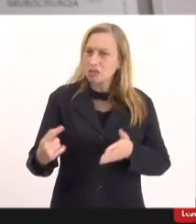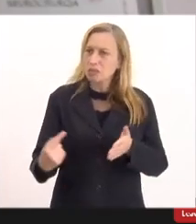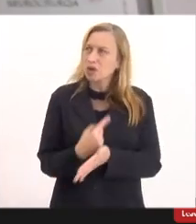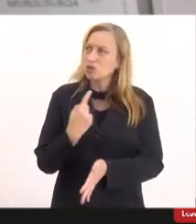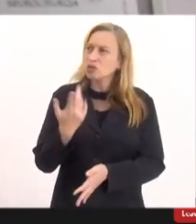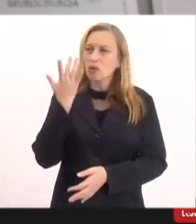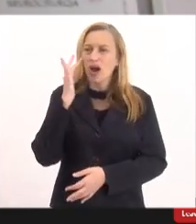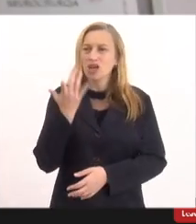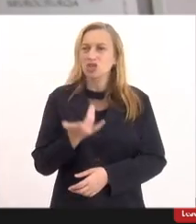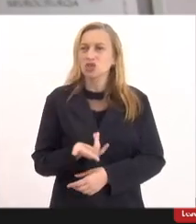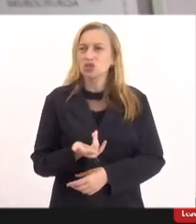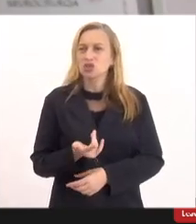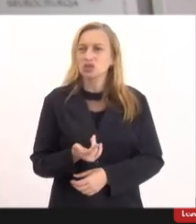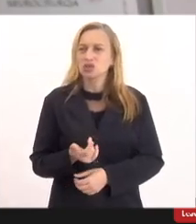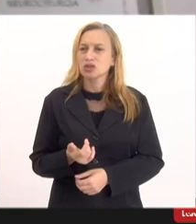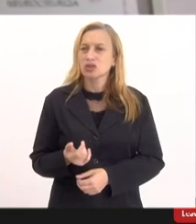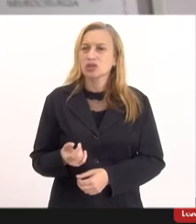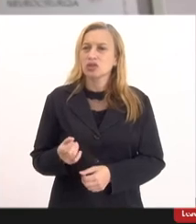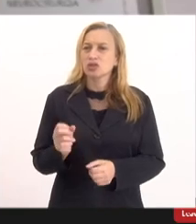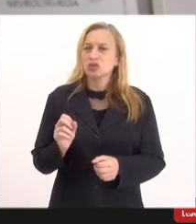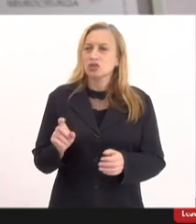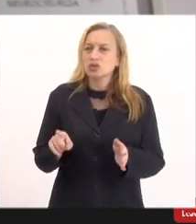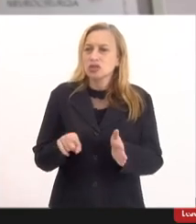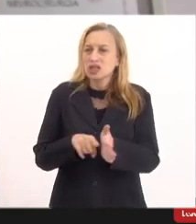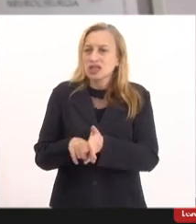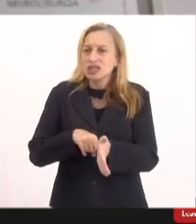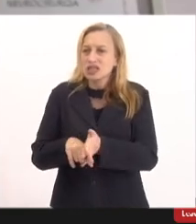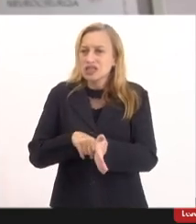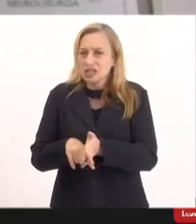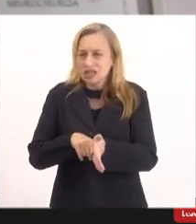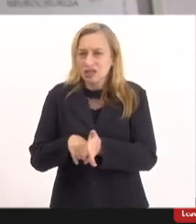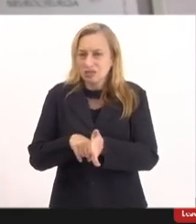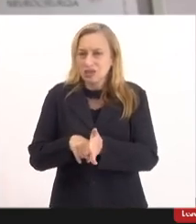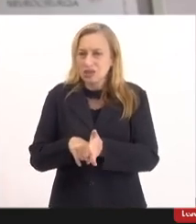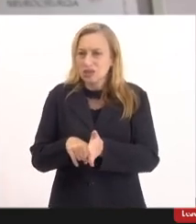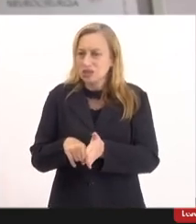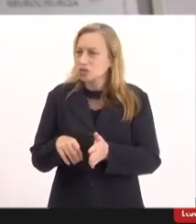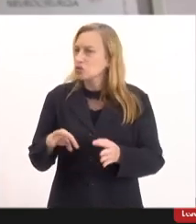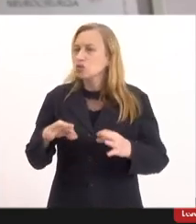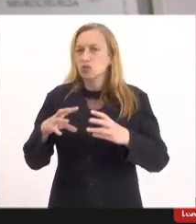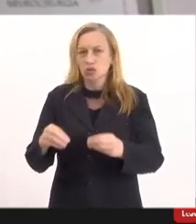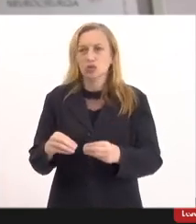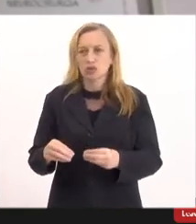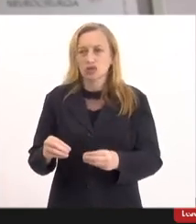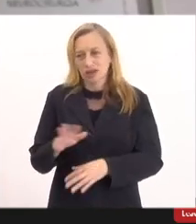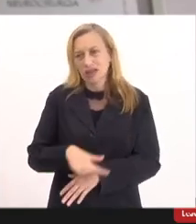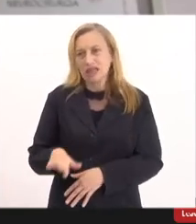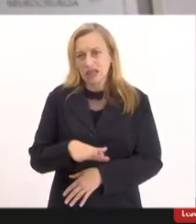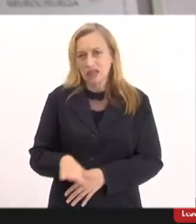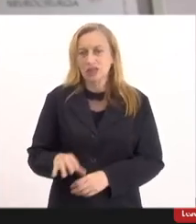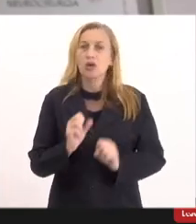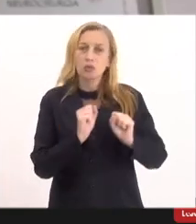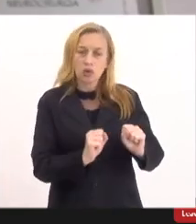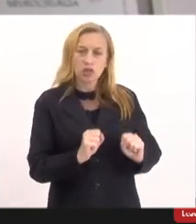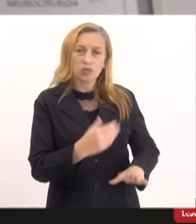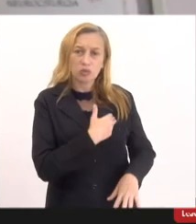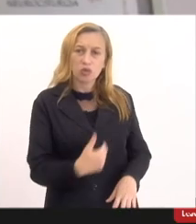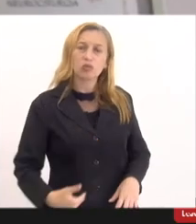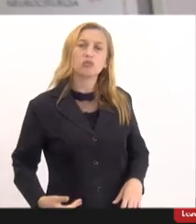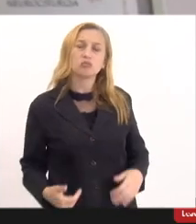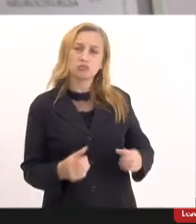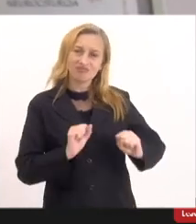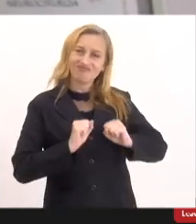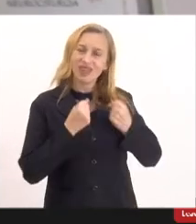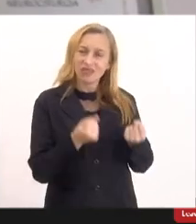eu faço nela todos os exames hematológicos de marcação era isso que o poder público tinha que defender